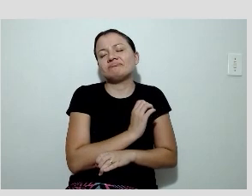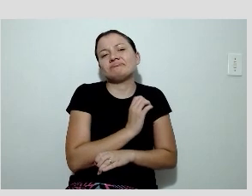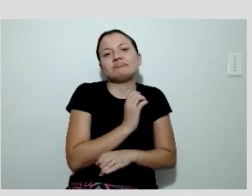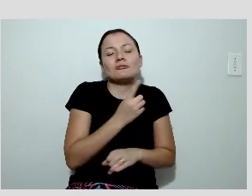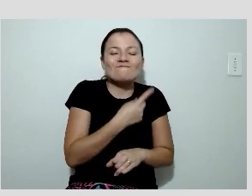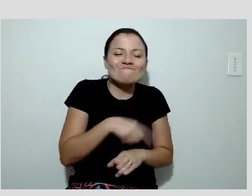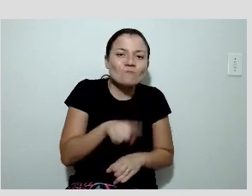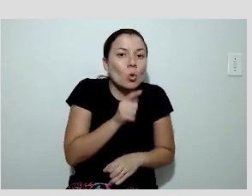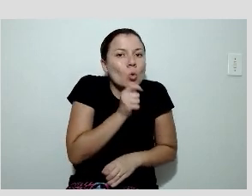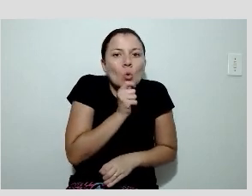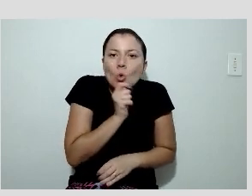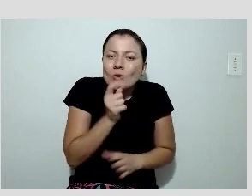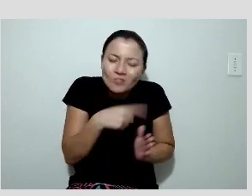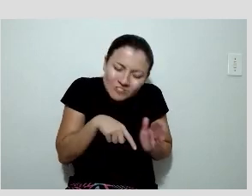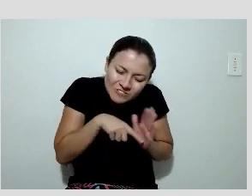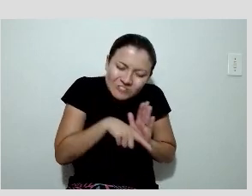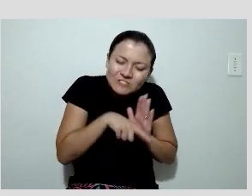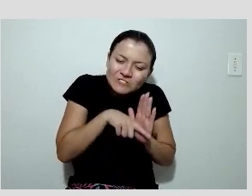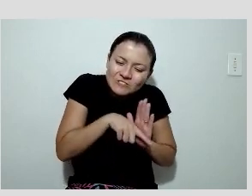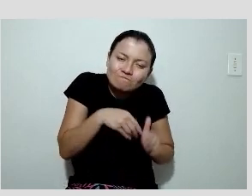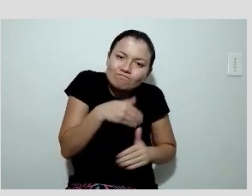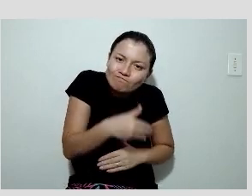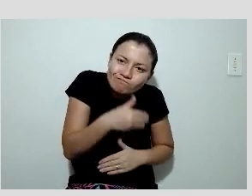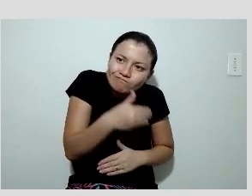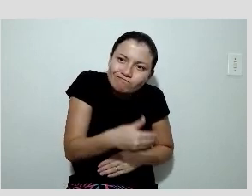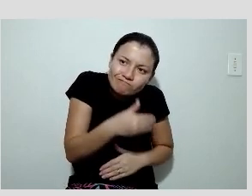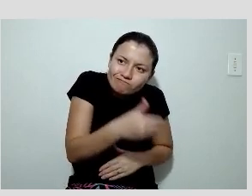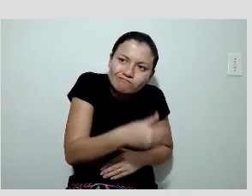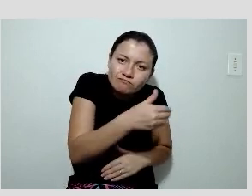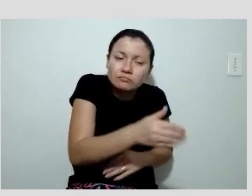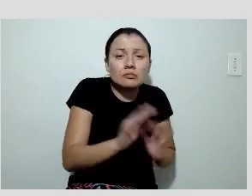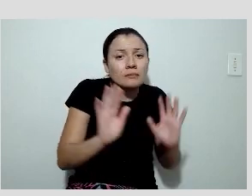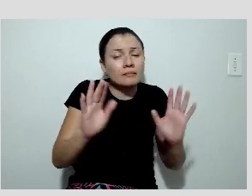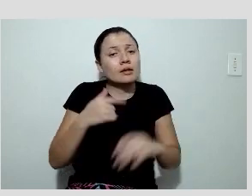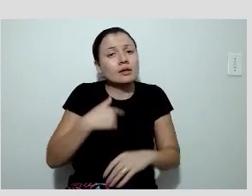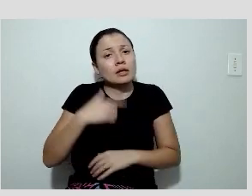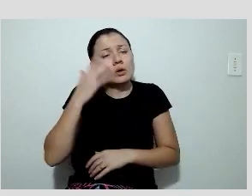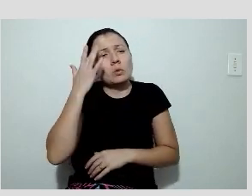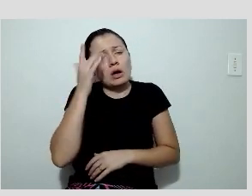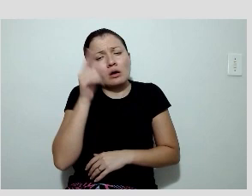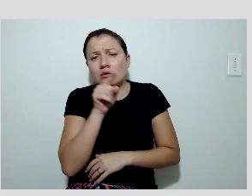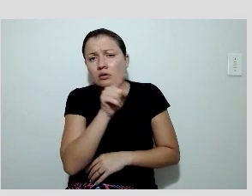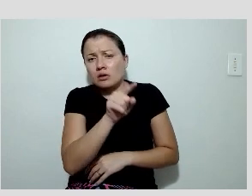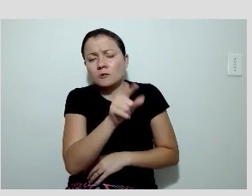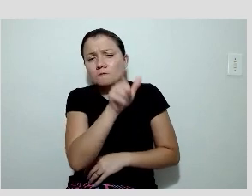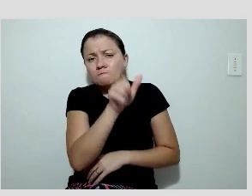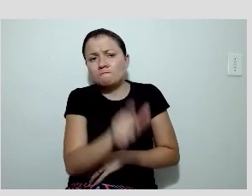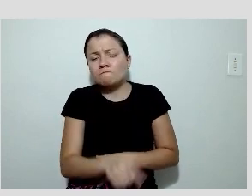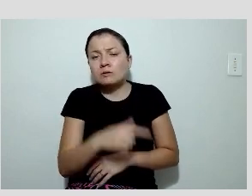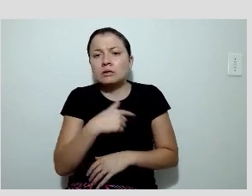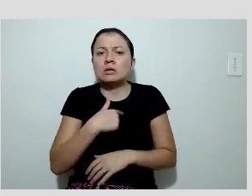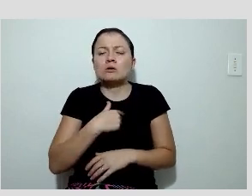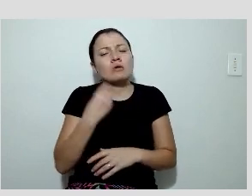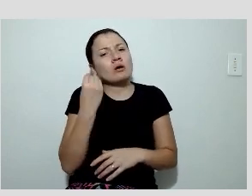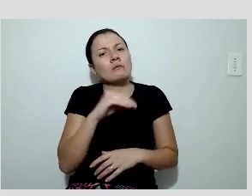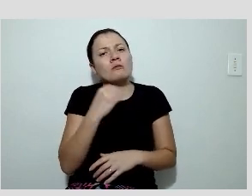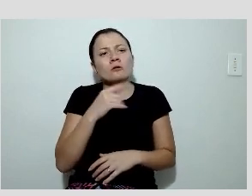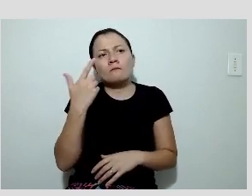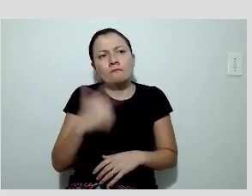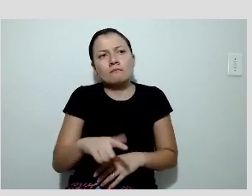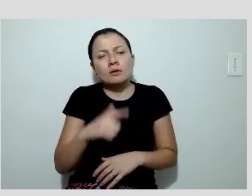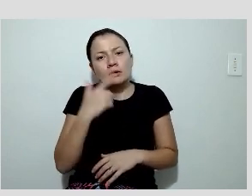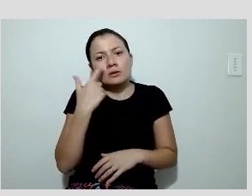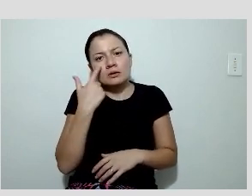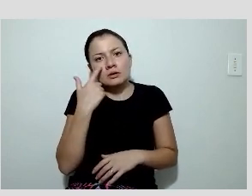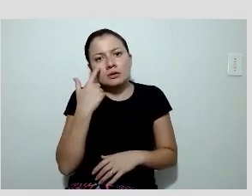mas eu acho que, assim, o próximo passo que eu daria nesse paciente, aproveitaria para rever as pontes, principalmente